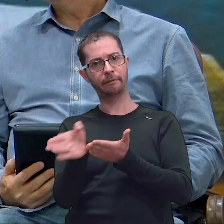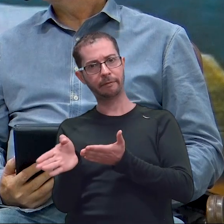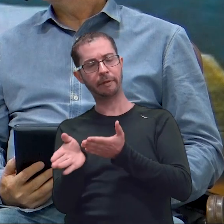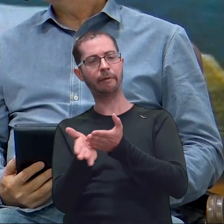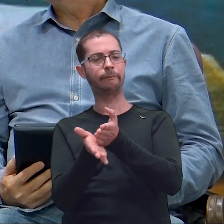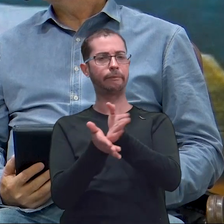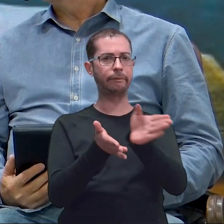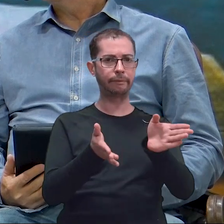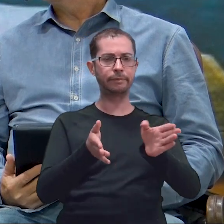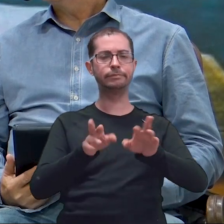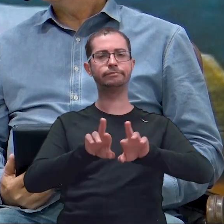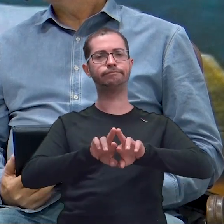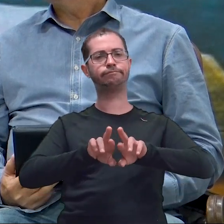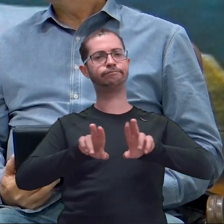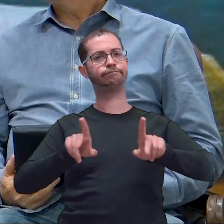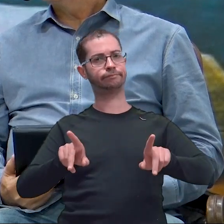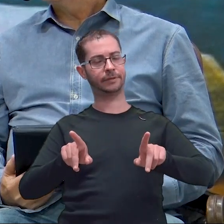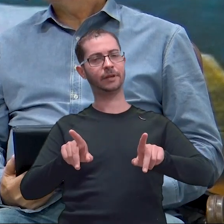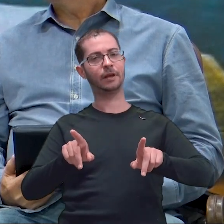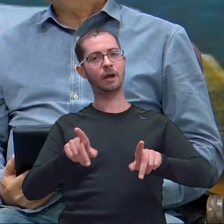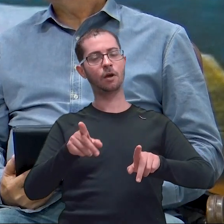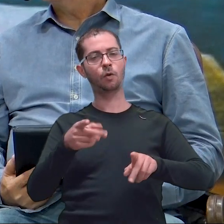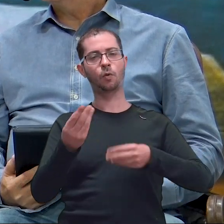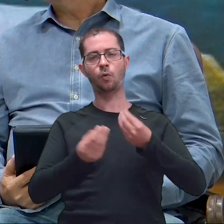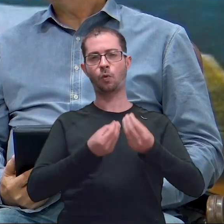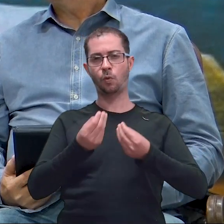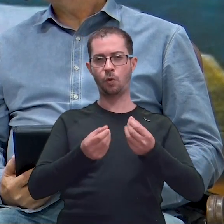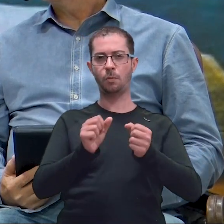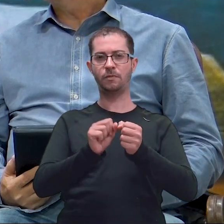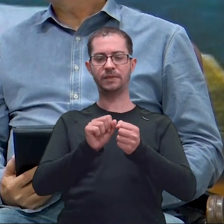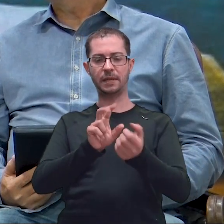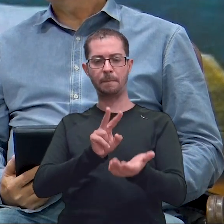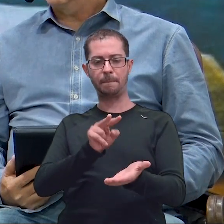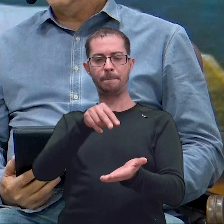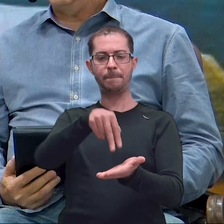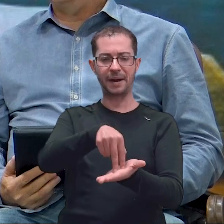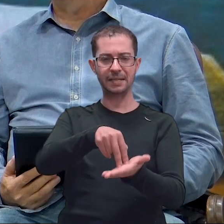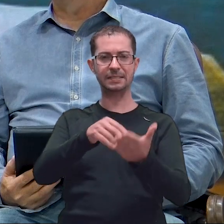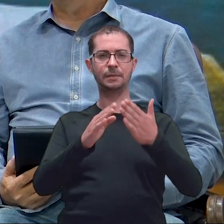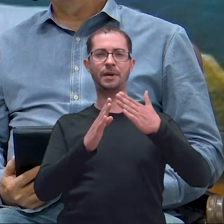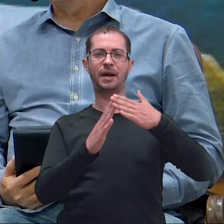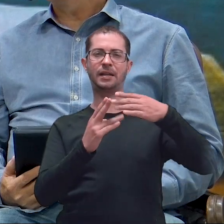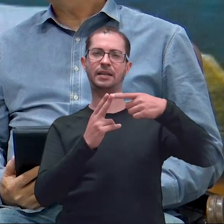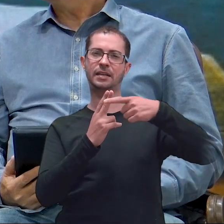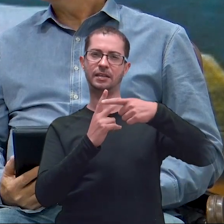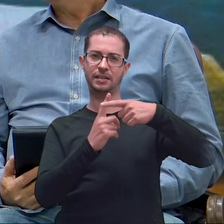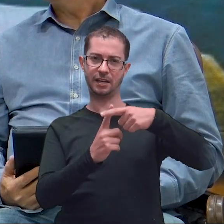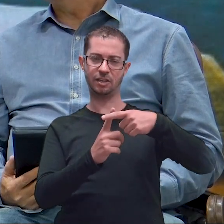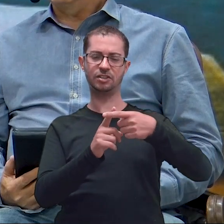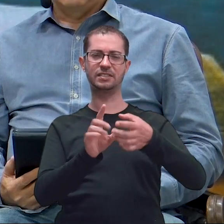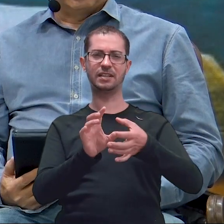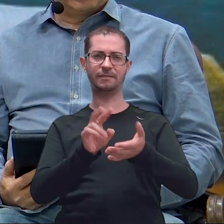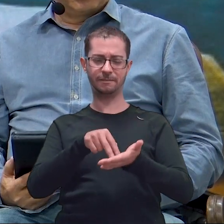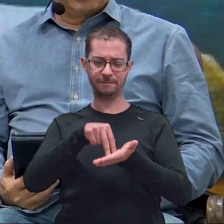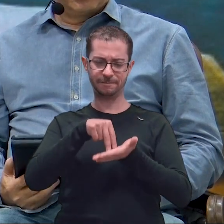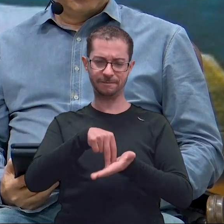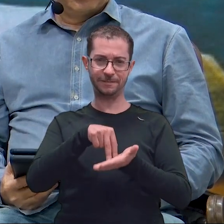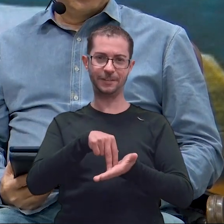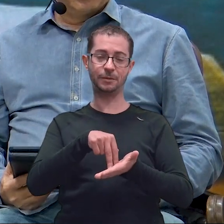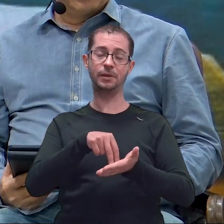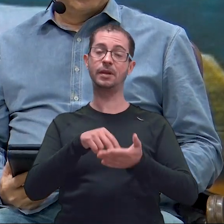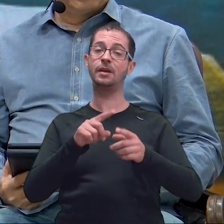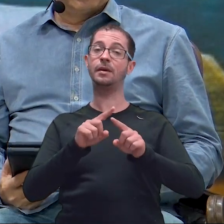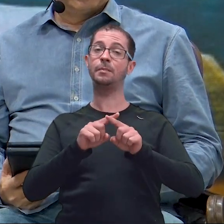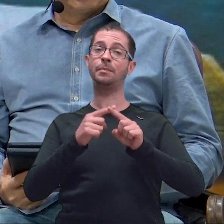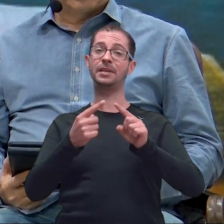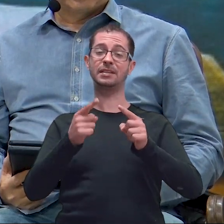compartilhar, no sentido de participar da igreja. Congregar. Congregar. Então, agora,